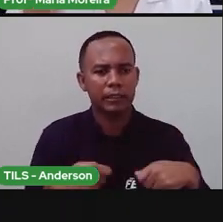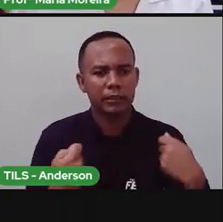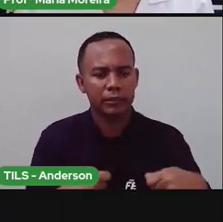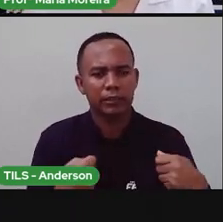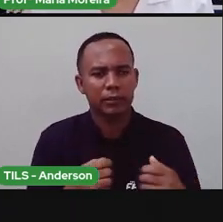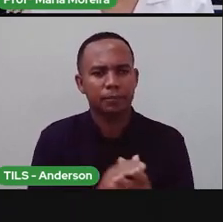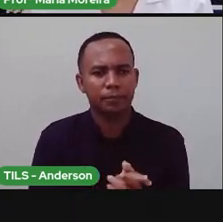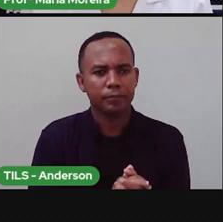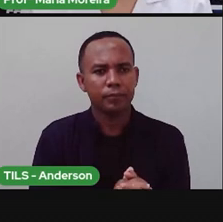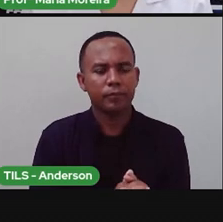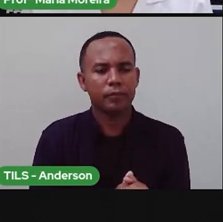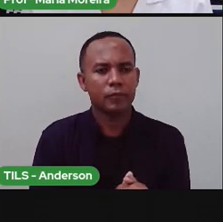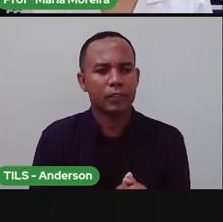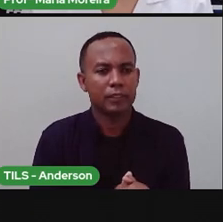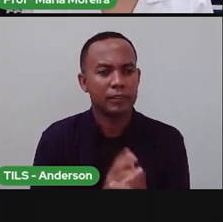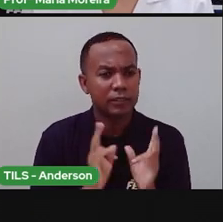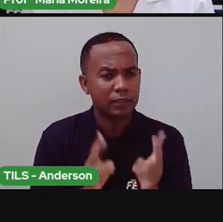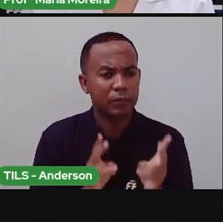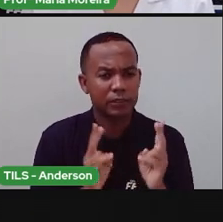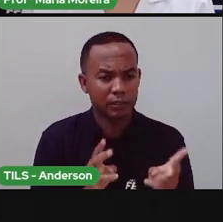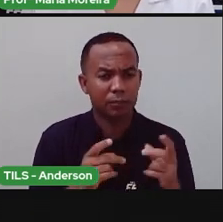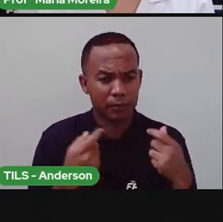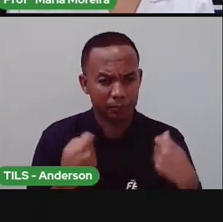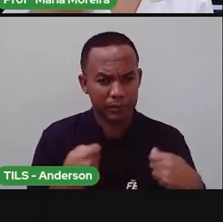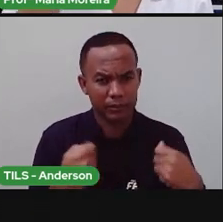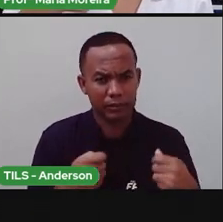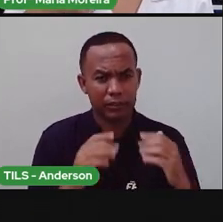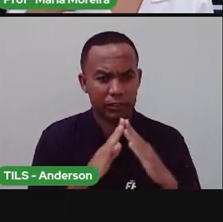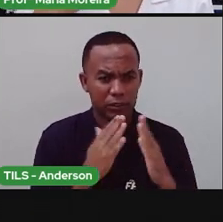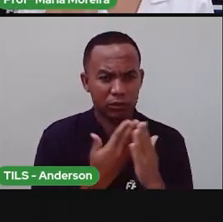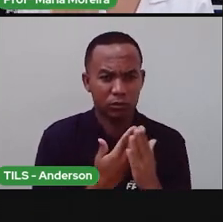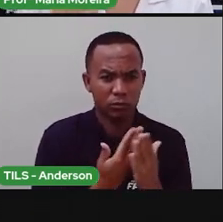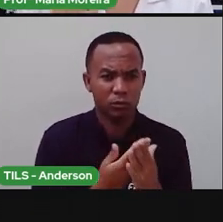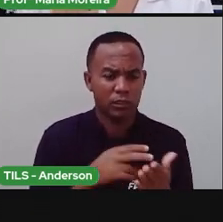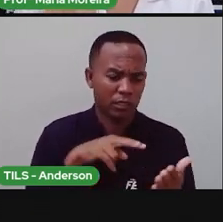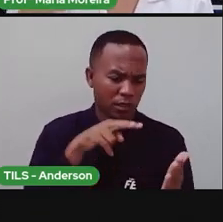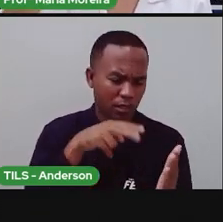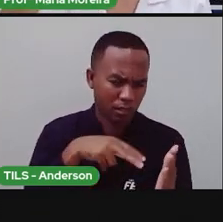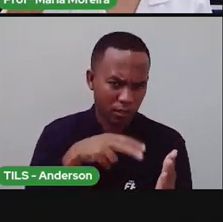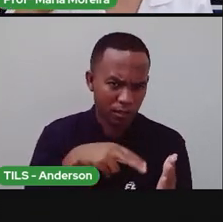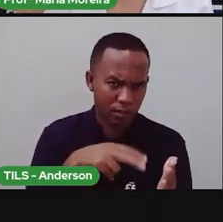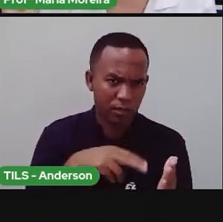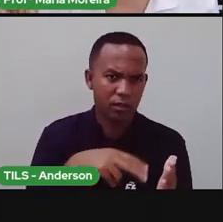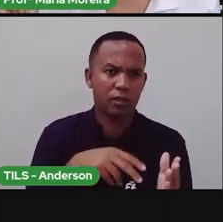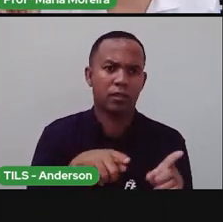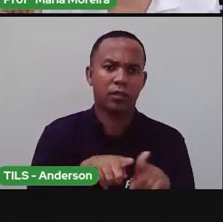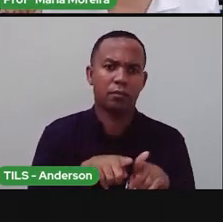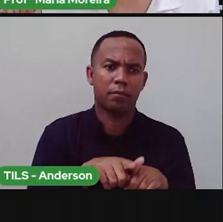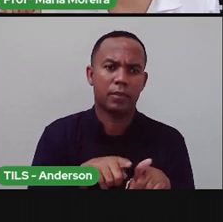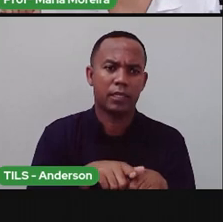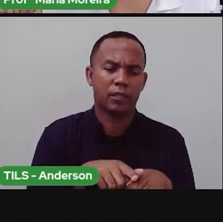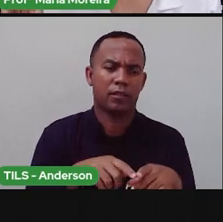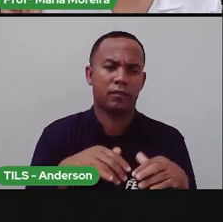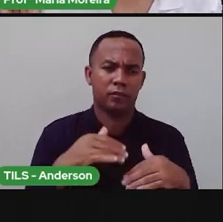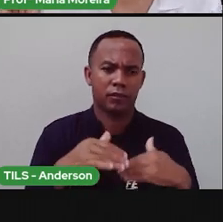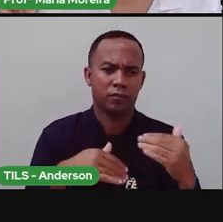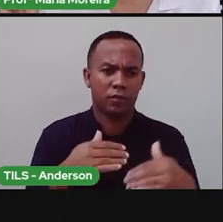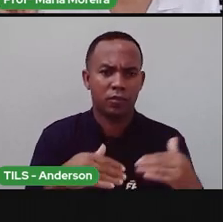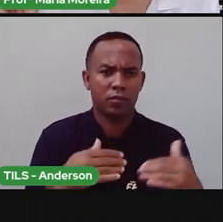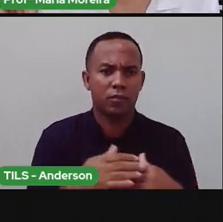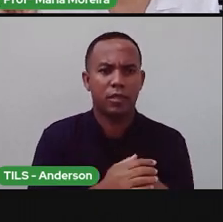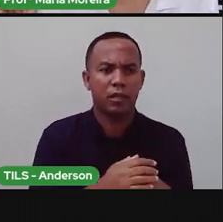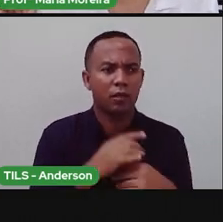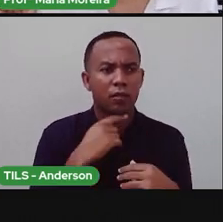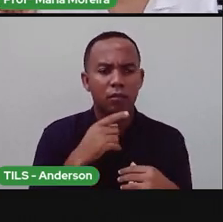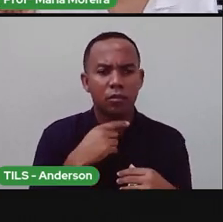a gente precisa da educação o tempo inteiro. A gente precisa para aprender a ler. Porque sem ler, a gente vai chegar no mercado e a gente não